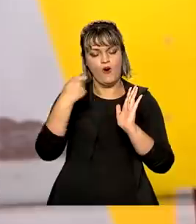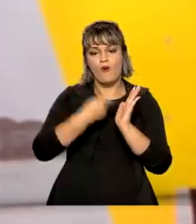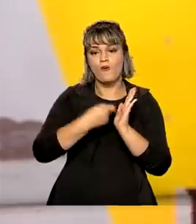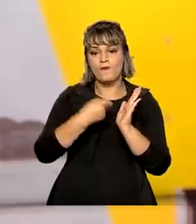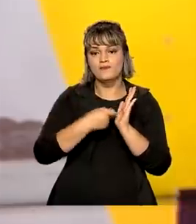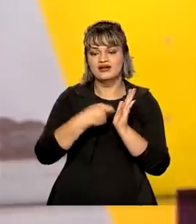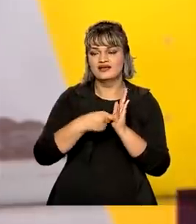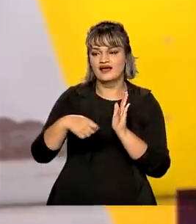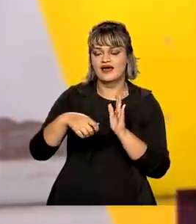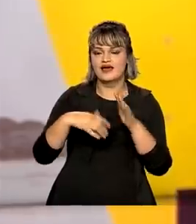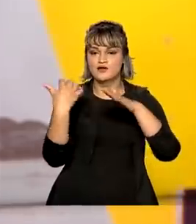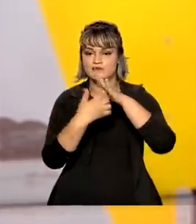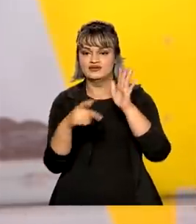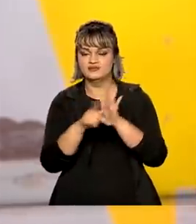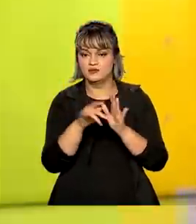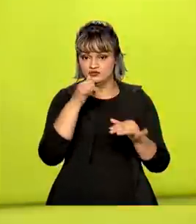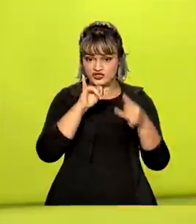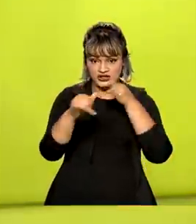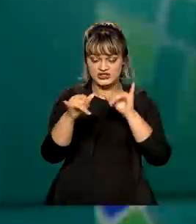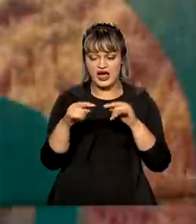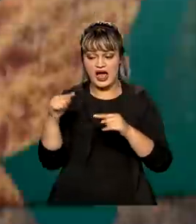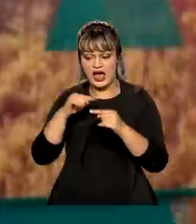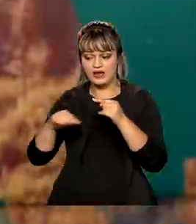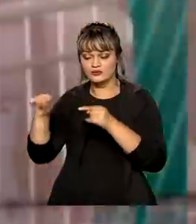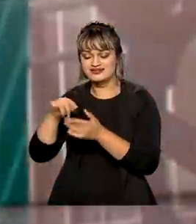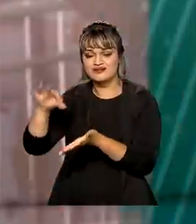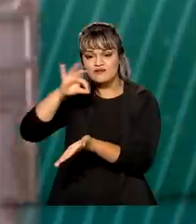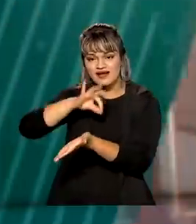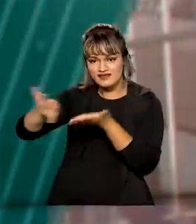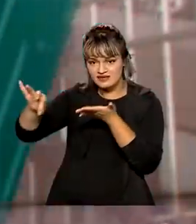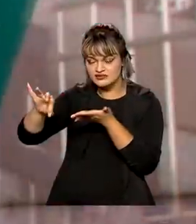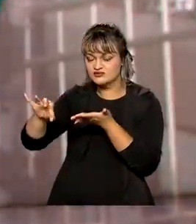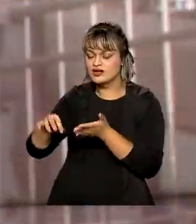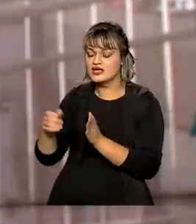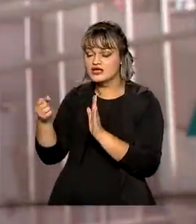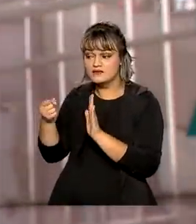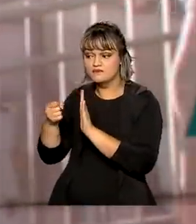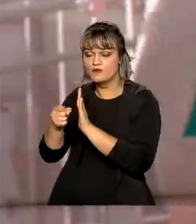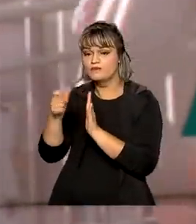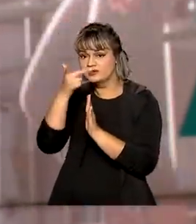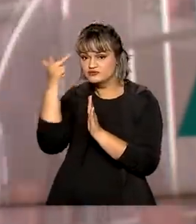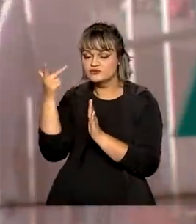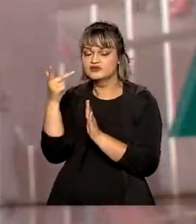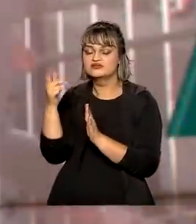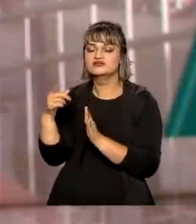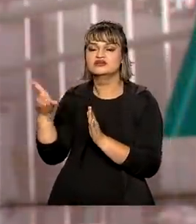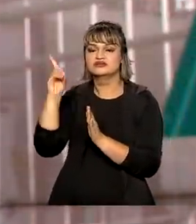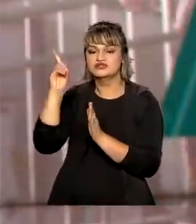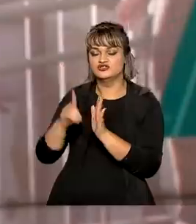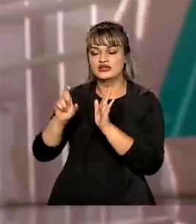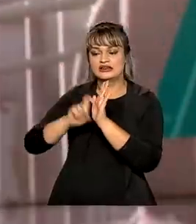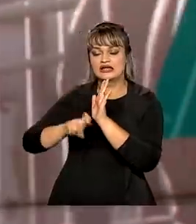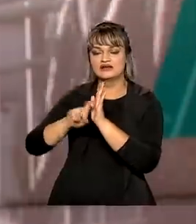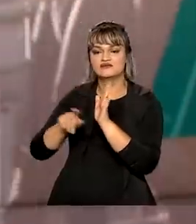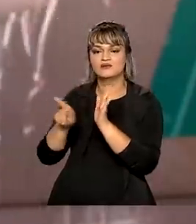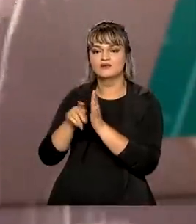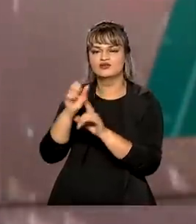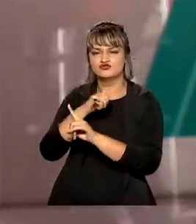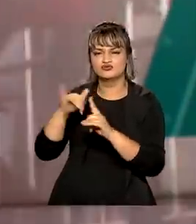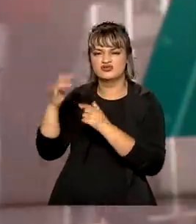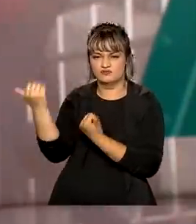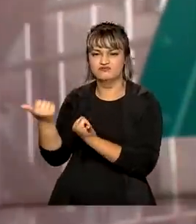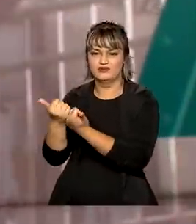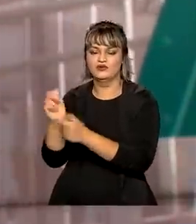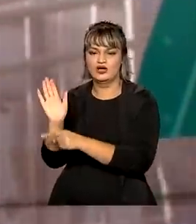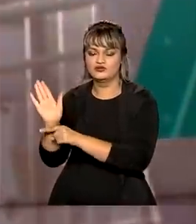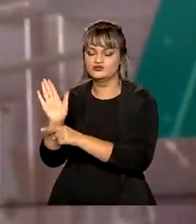concessionárias de energia elétrica a atualizar o cadastro e inscrever automaticamente os beneficiários da tarifa social. Essa